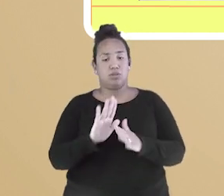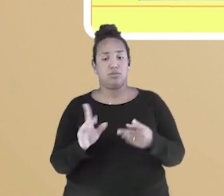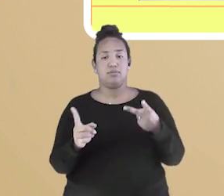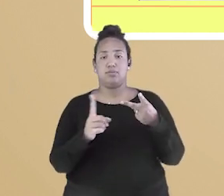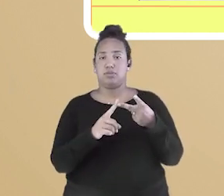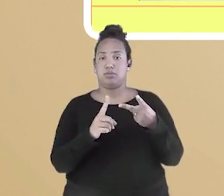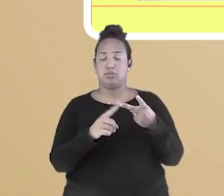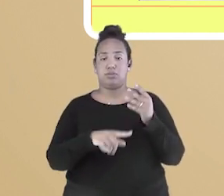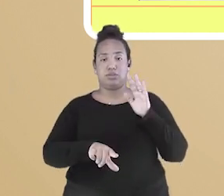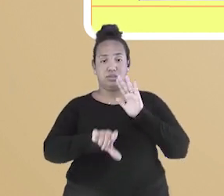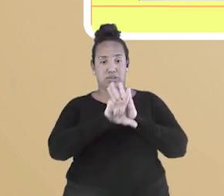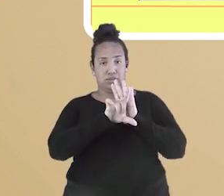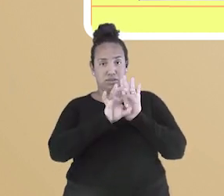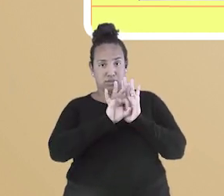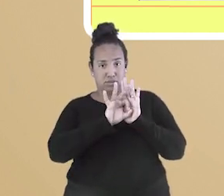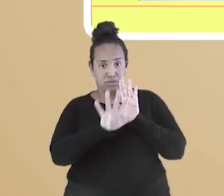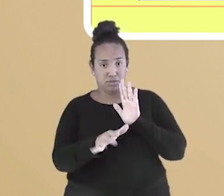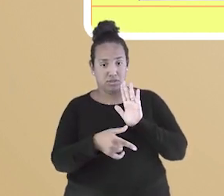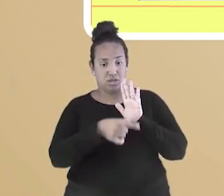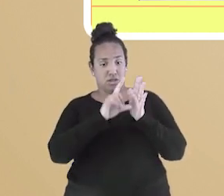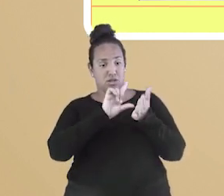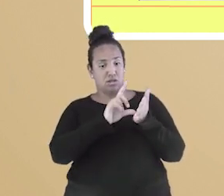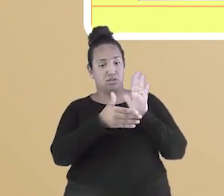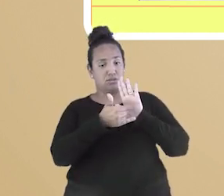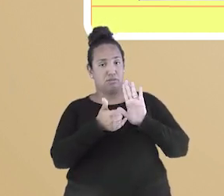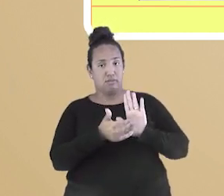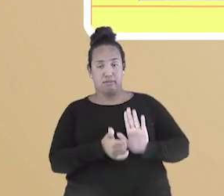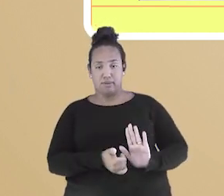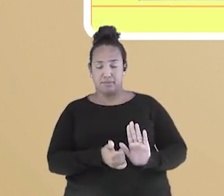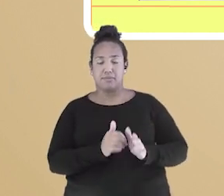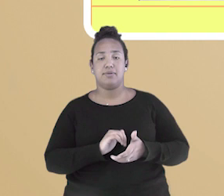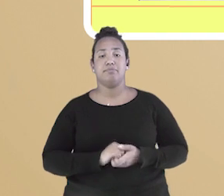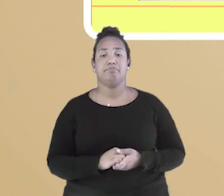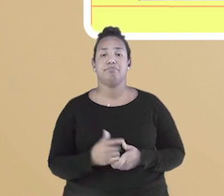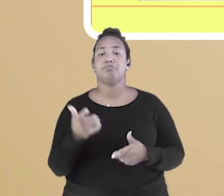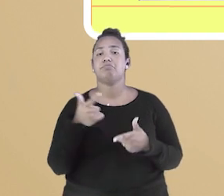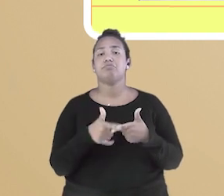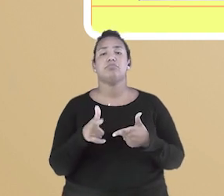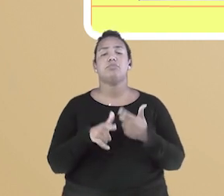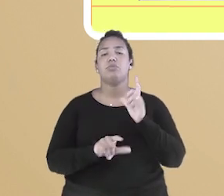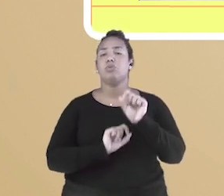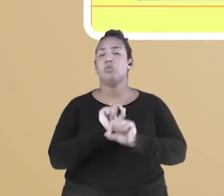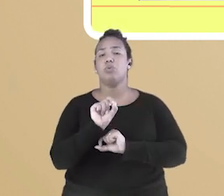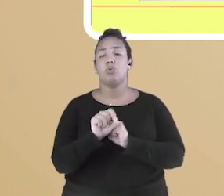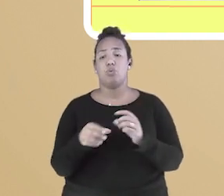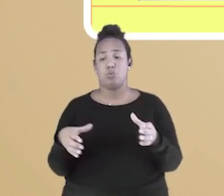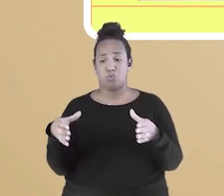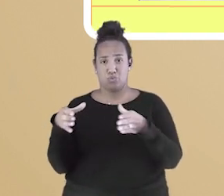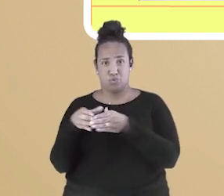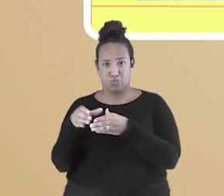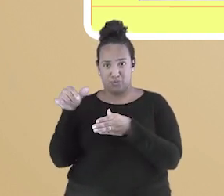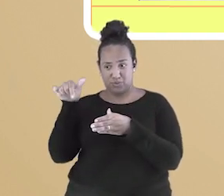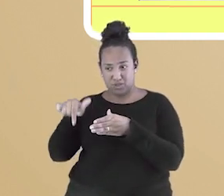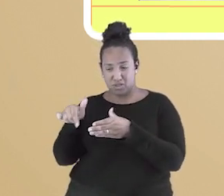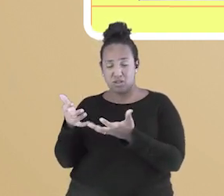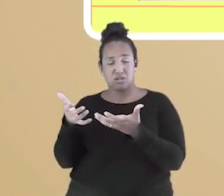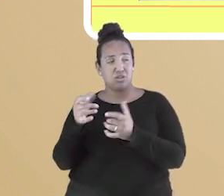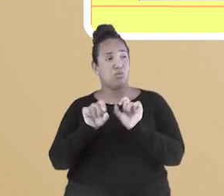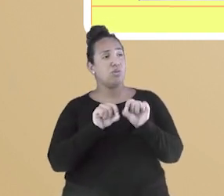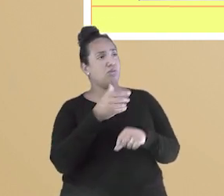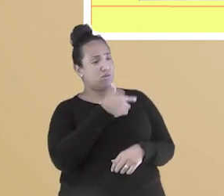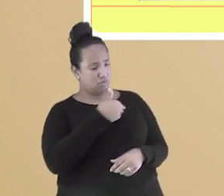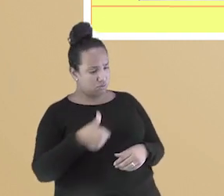abolicionistas anteriores. O problema nisso tudo é que o grupo escravista esperava receber do governo alguma